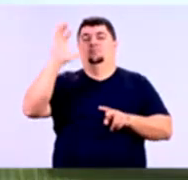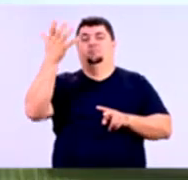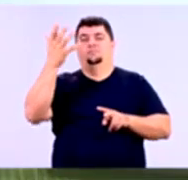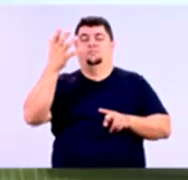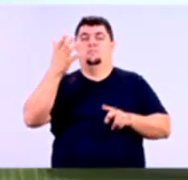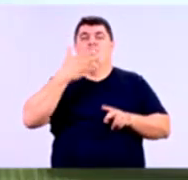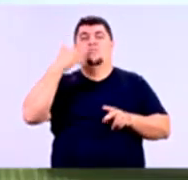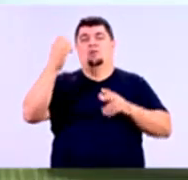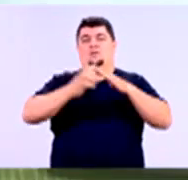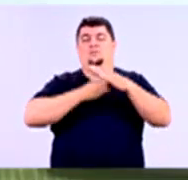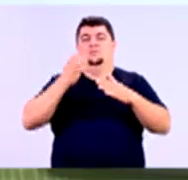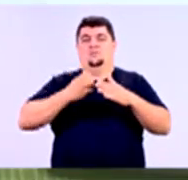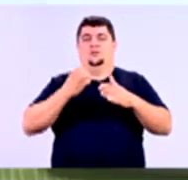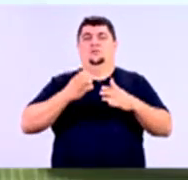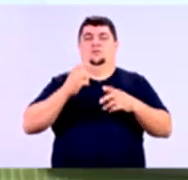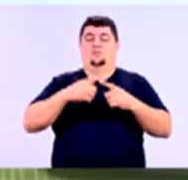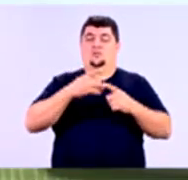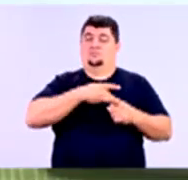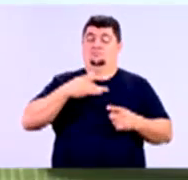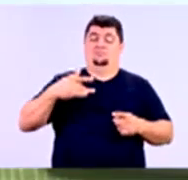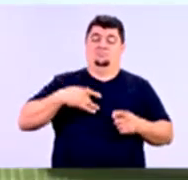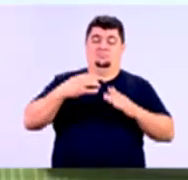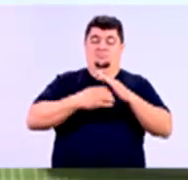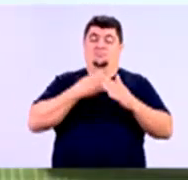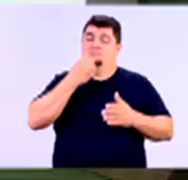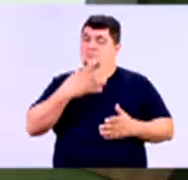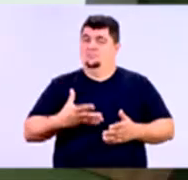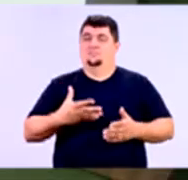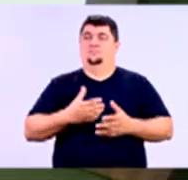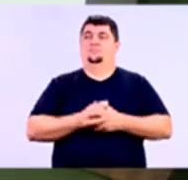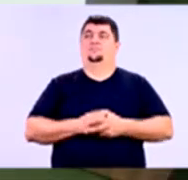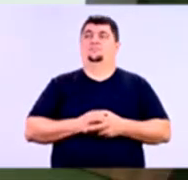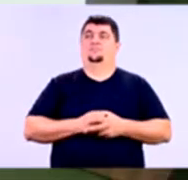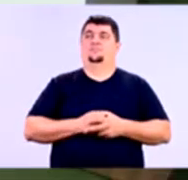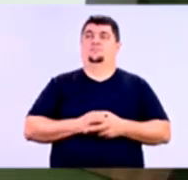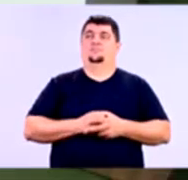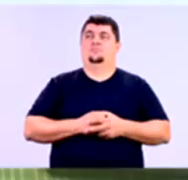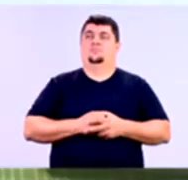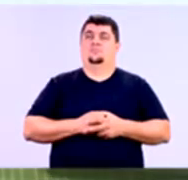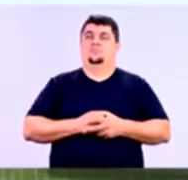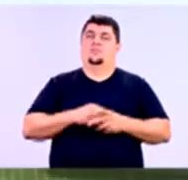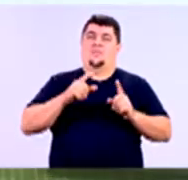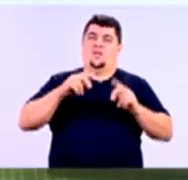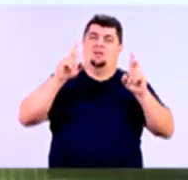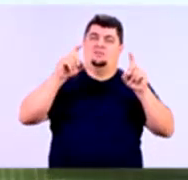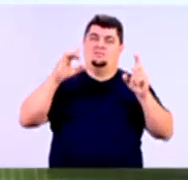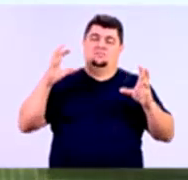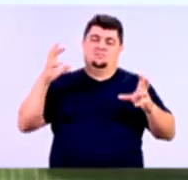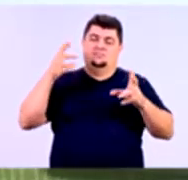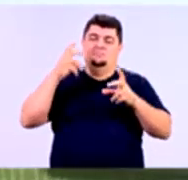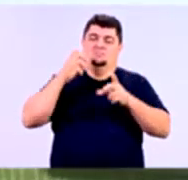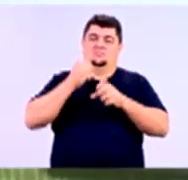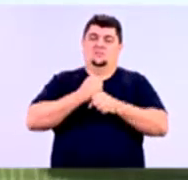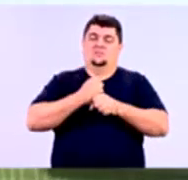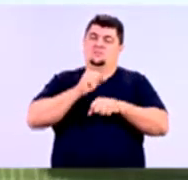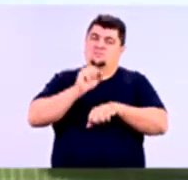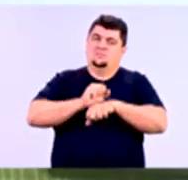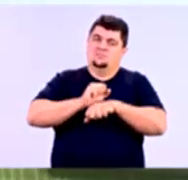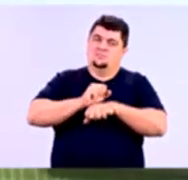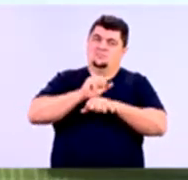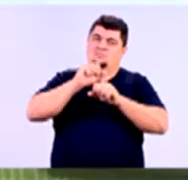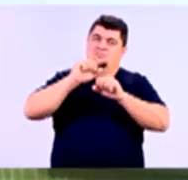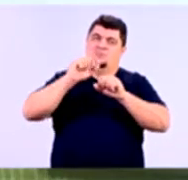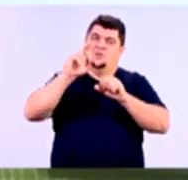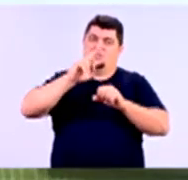a nossa empresa, para manter a saúde da empresa. Exatamente. Gente, esse é o conteúdo da nossa disciplina. Espero que tenha sido